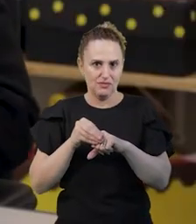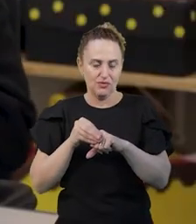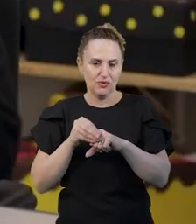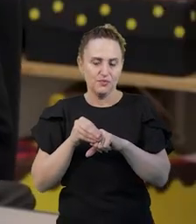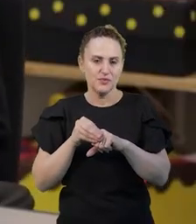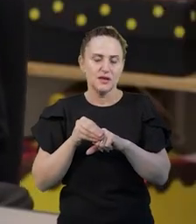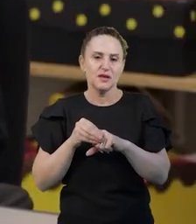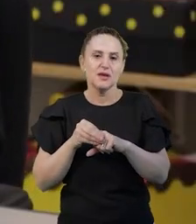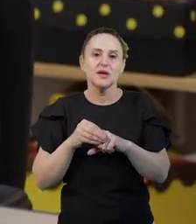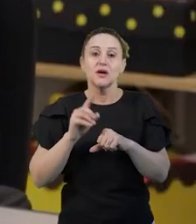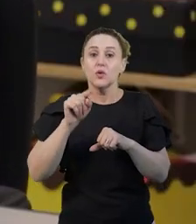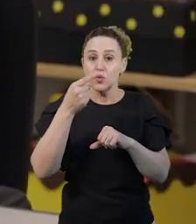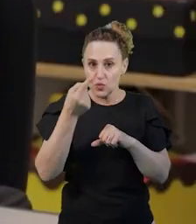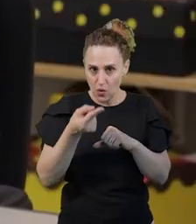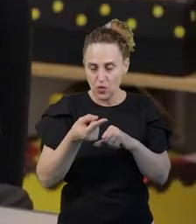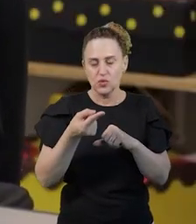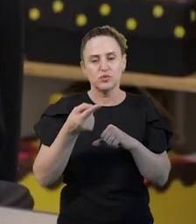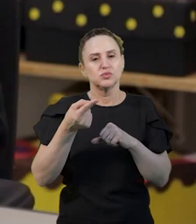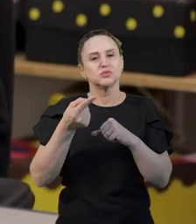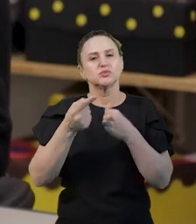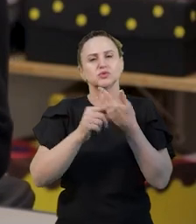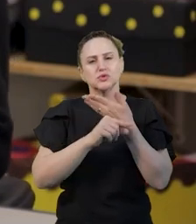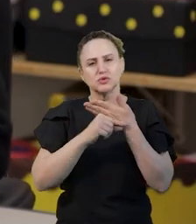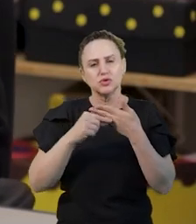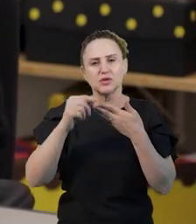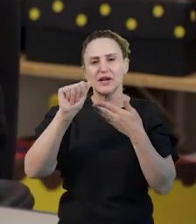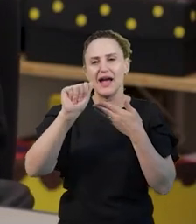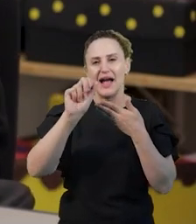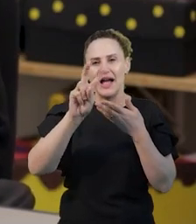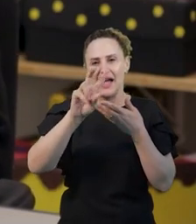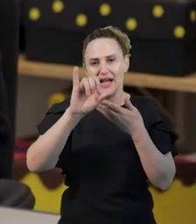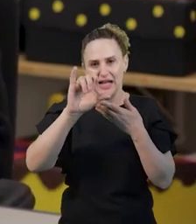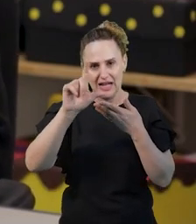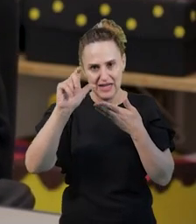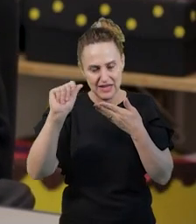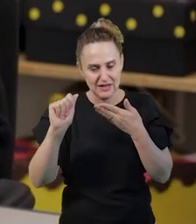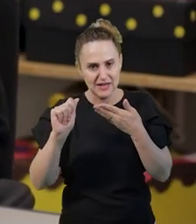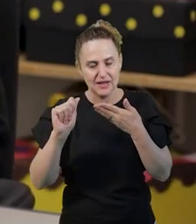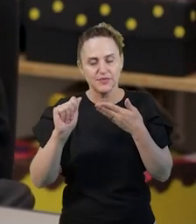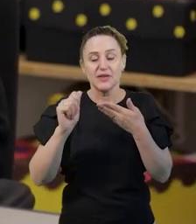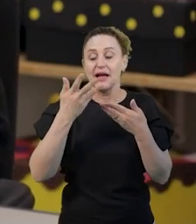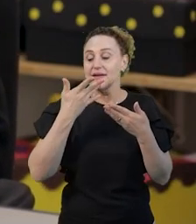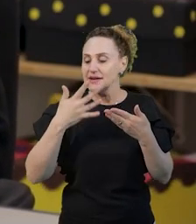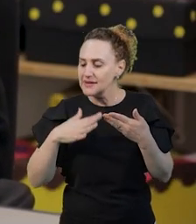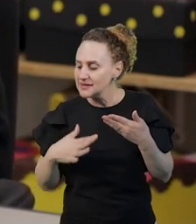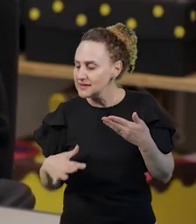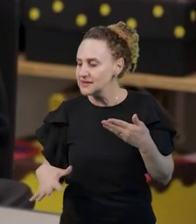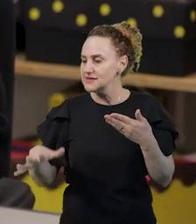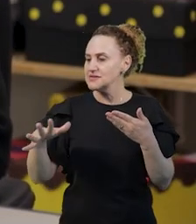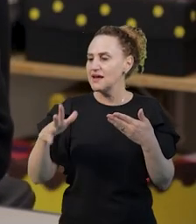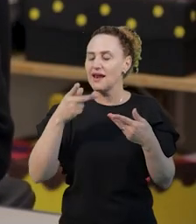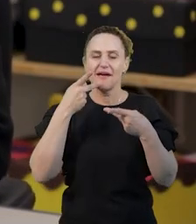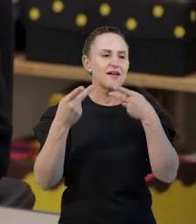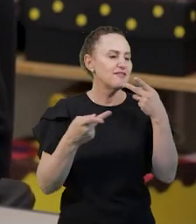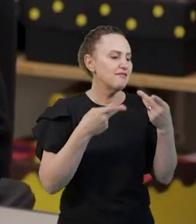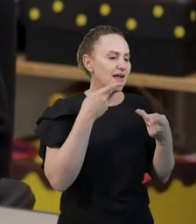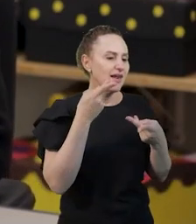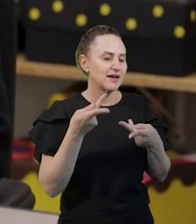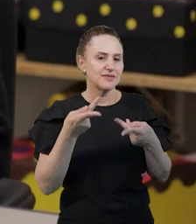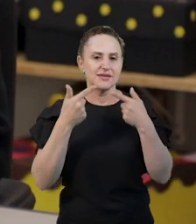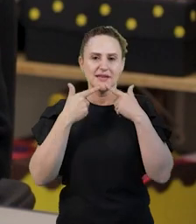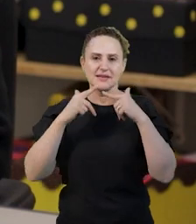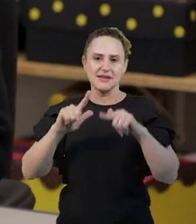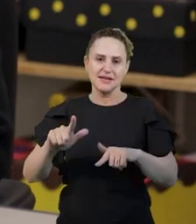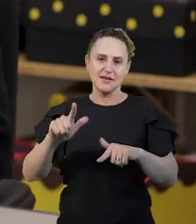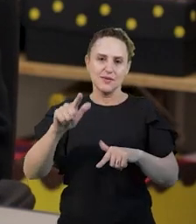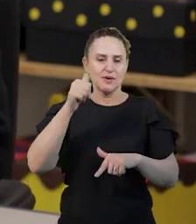de acordo com Ávila, a criança torna-se falante de sua língua materna porque observa ativamente o que